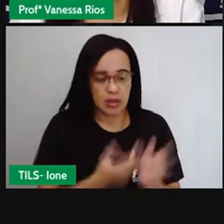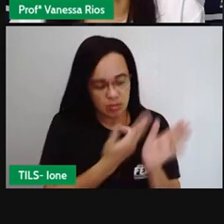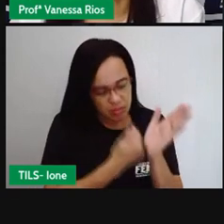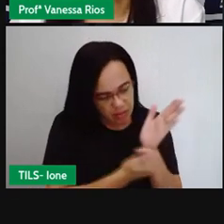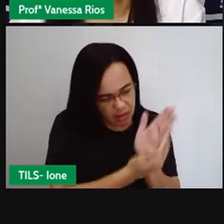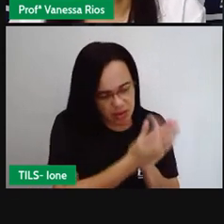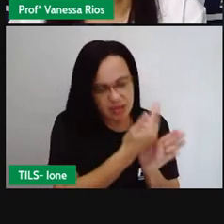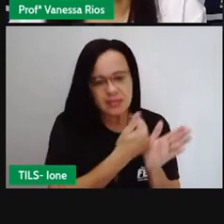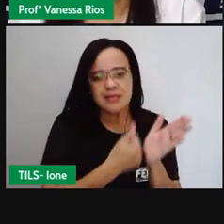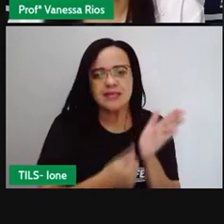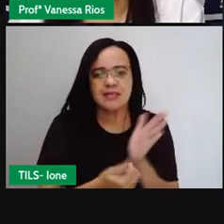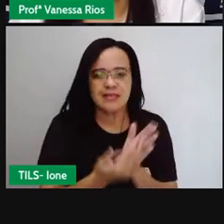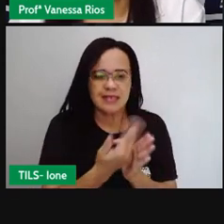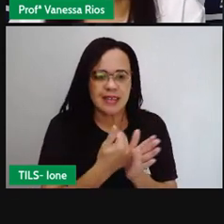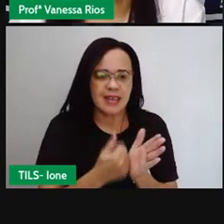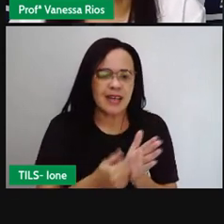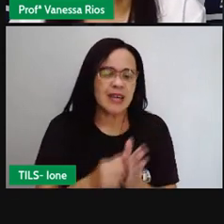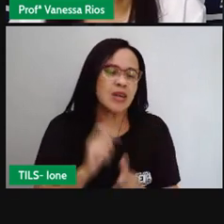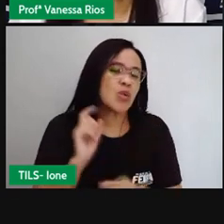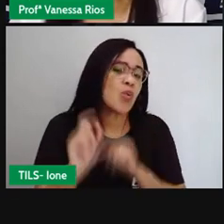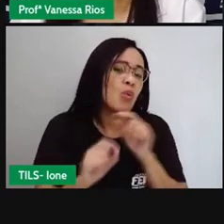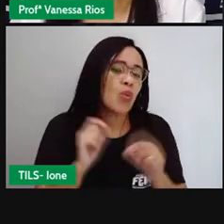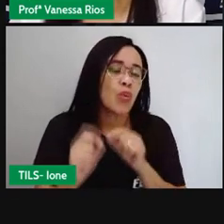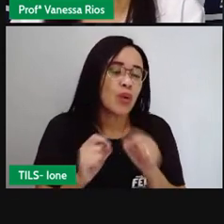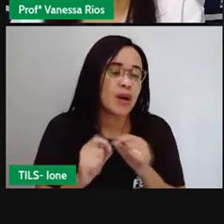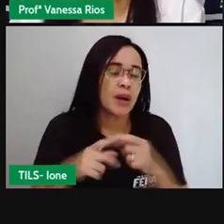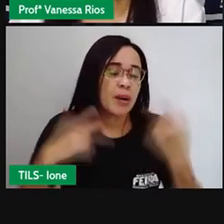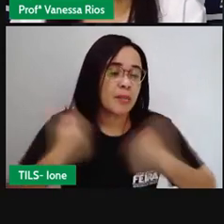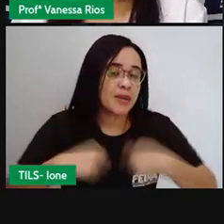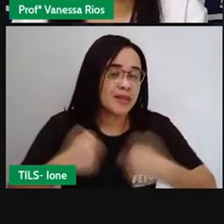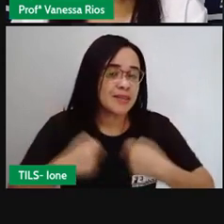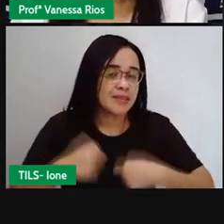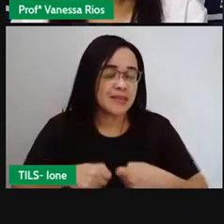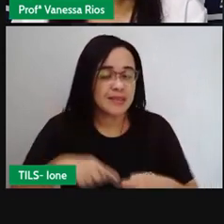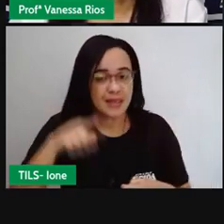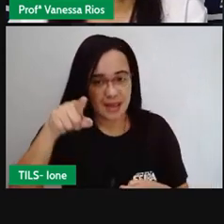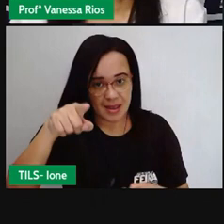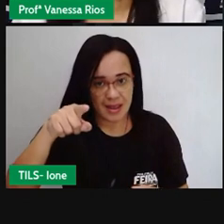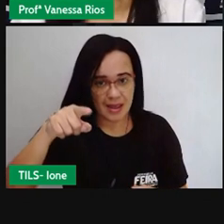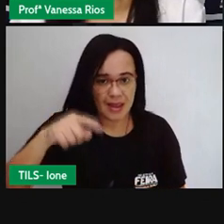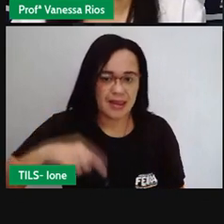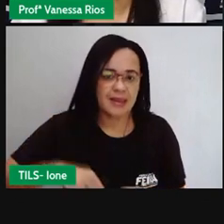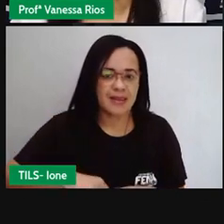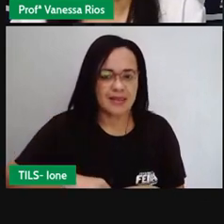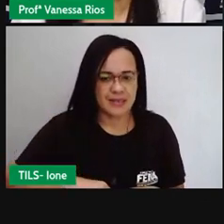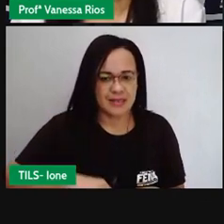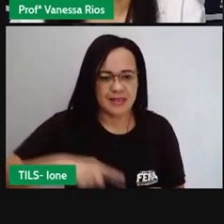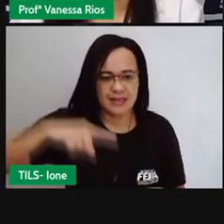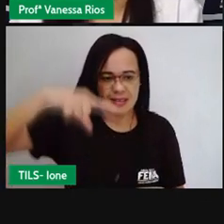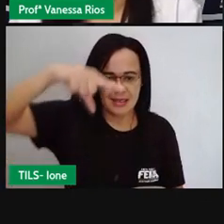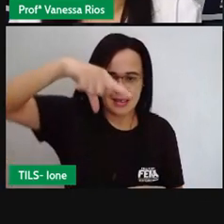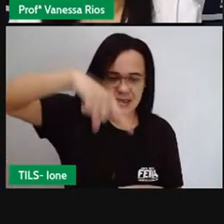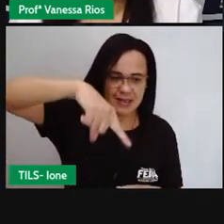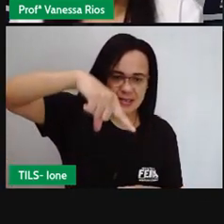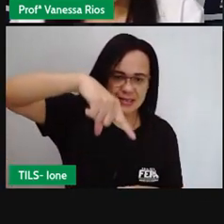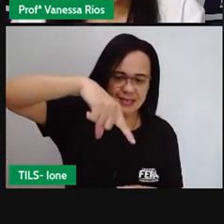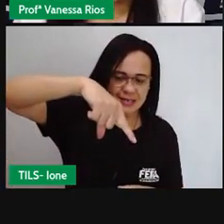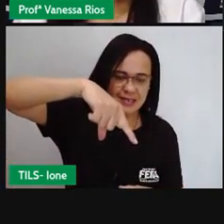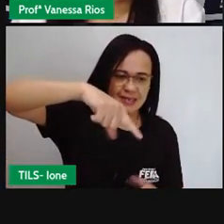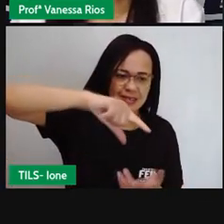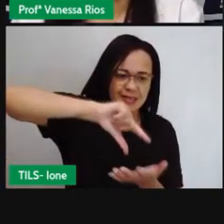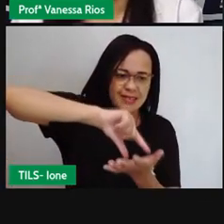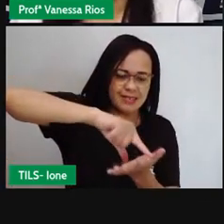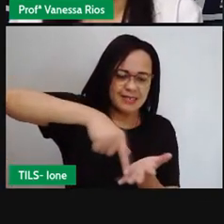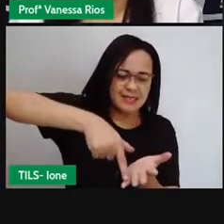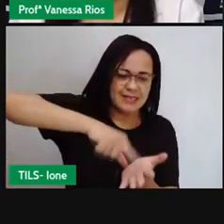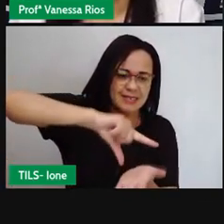balanceando aqui, balançando, tá vendo? que a gente chama de compasso. E aí existem também vários modelos, né, de